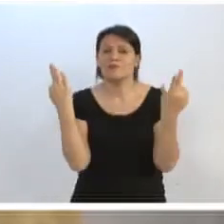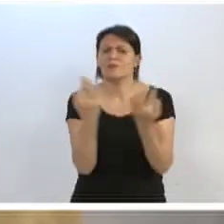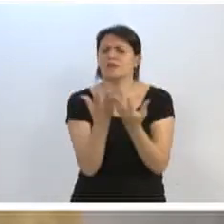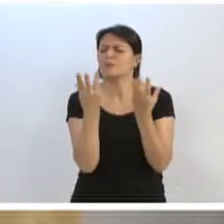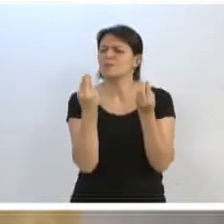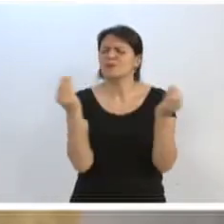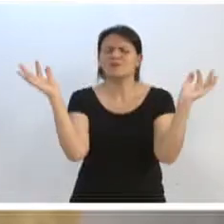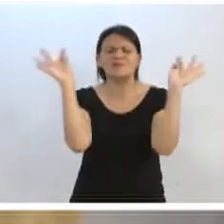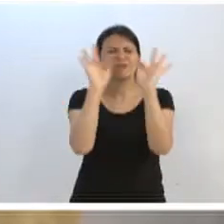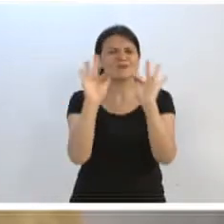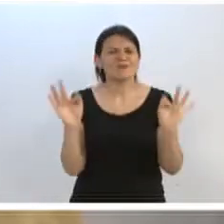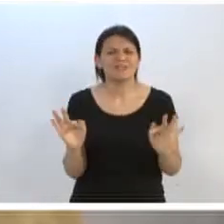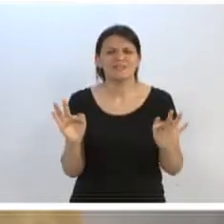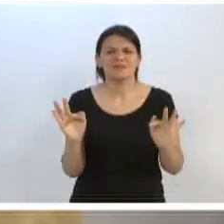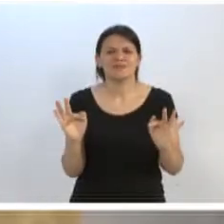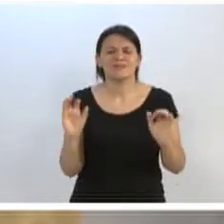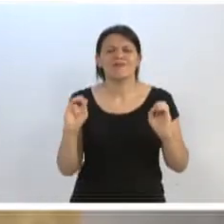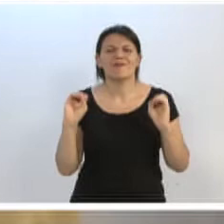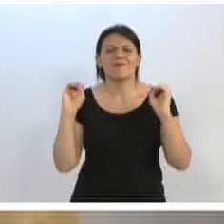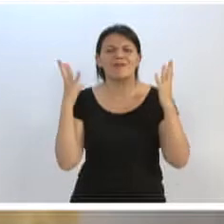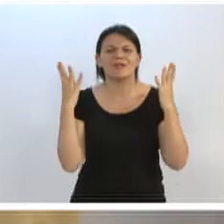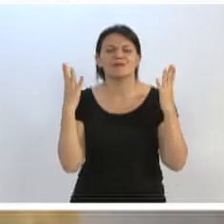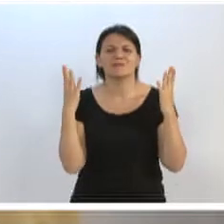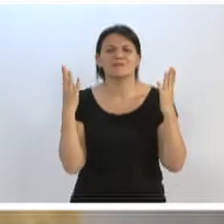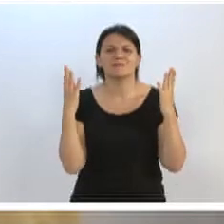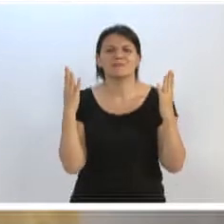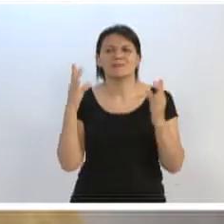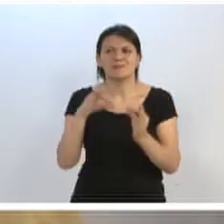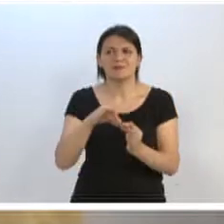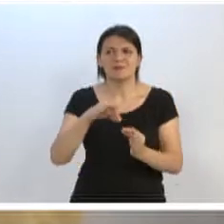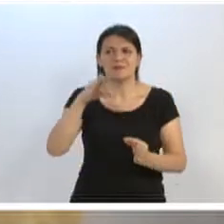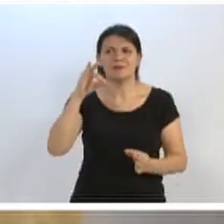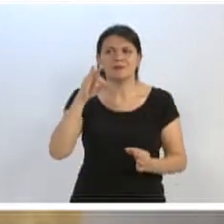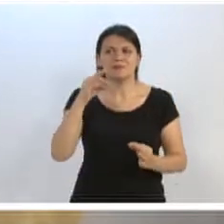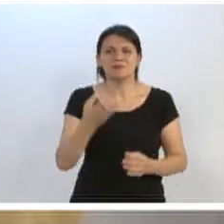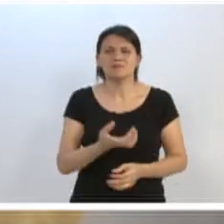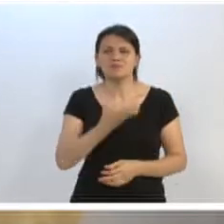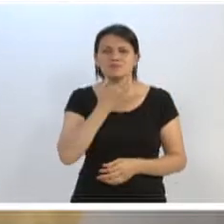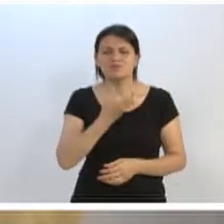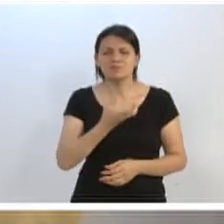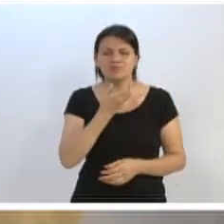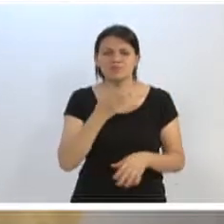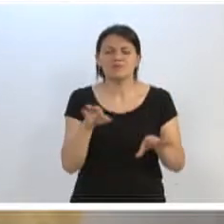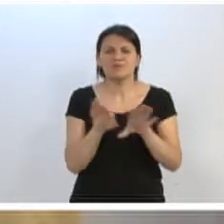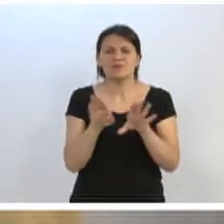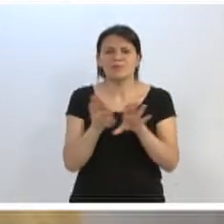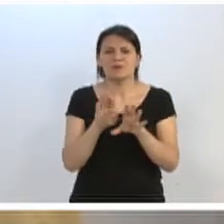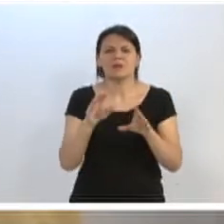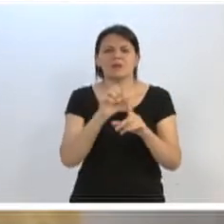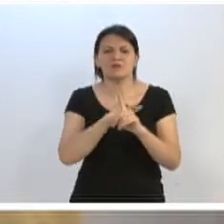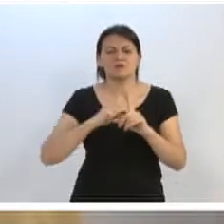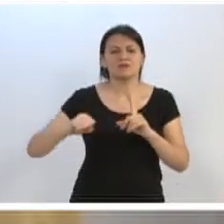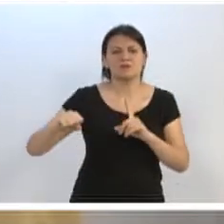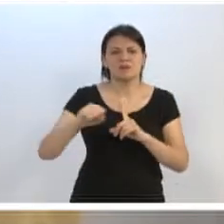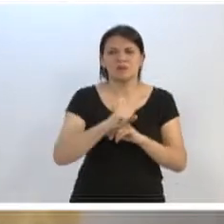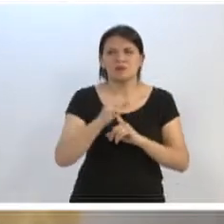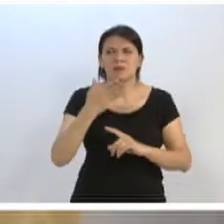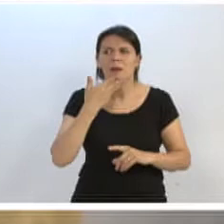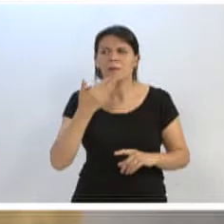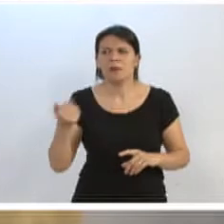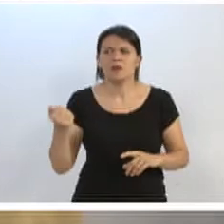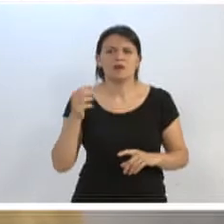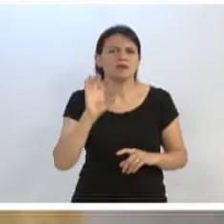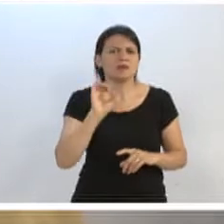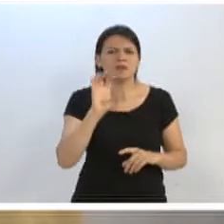felicidade, festas, e que o espírito, sobretudo natalino, o espírito de construção de uma sociedade melhor, esteja, não apenas